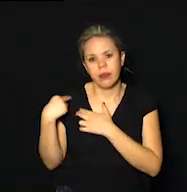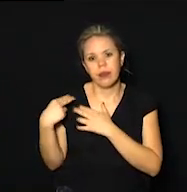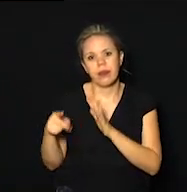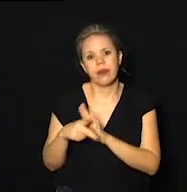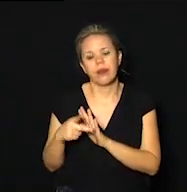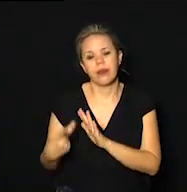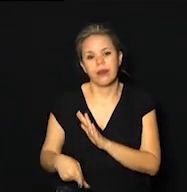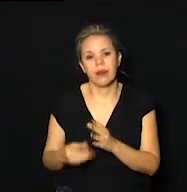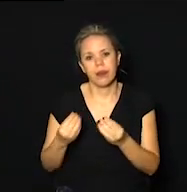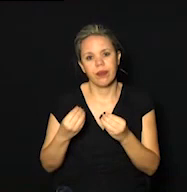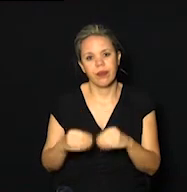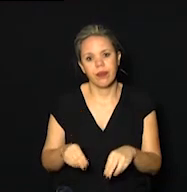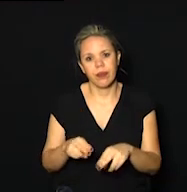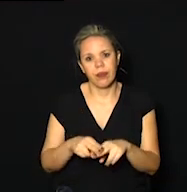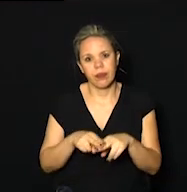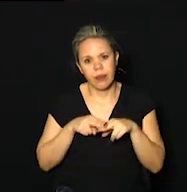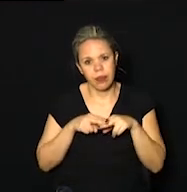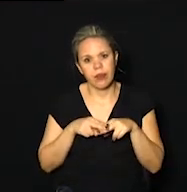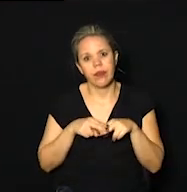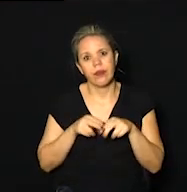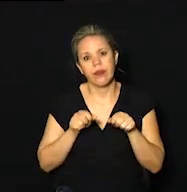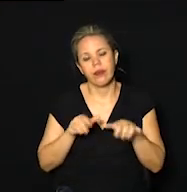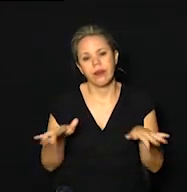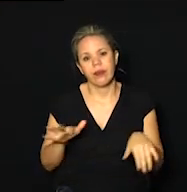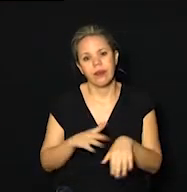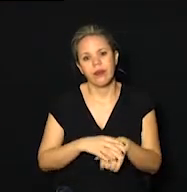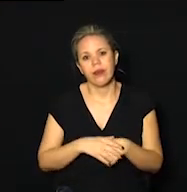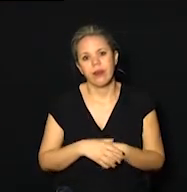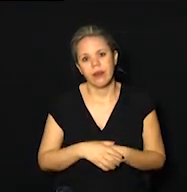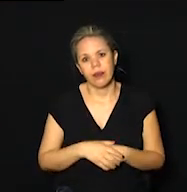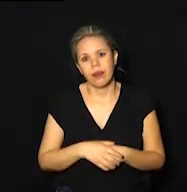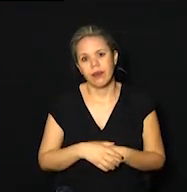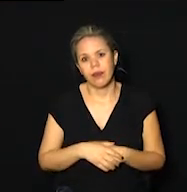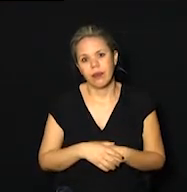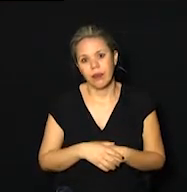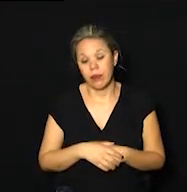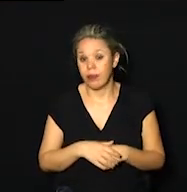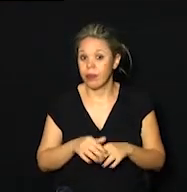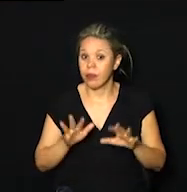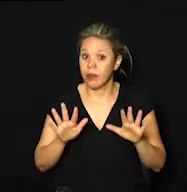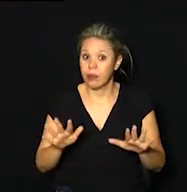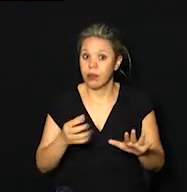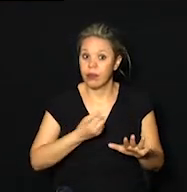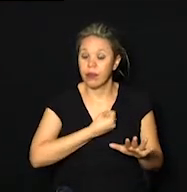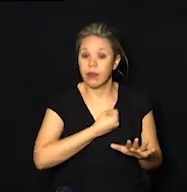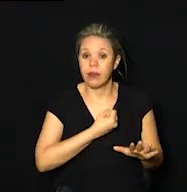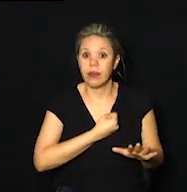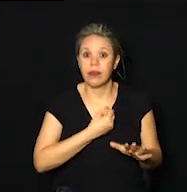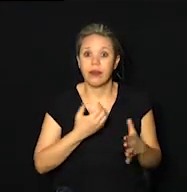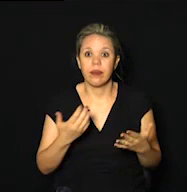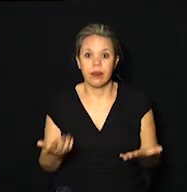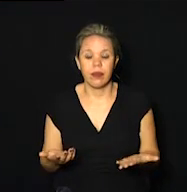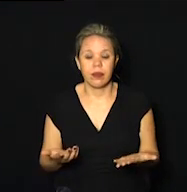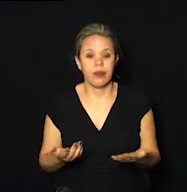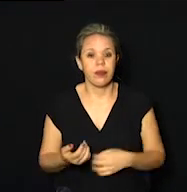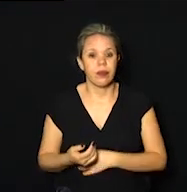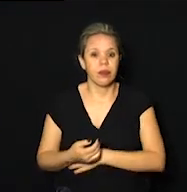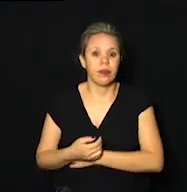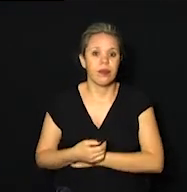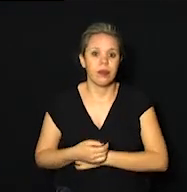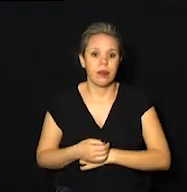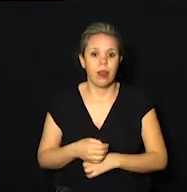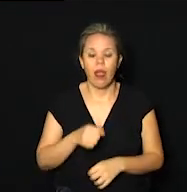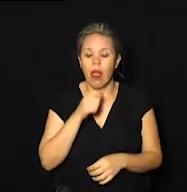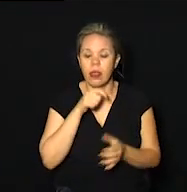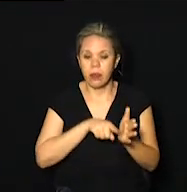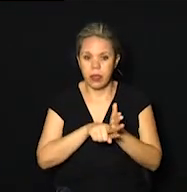atingidas por causa dessa pandemia. Mas olha só, apesar desses números, a situação, segundo ainda